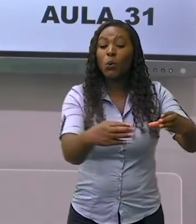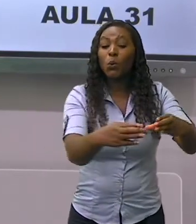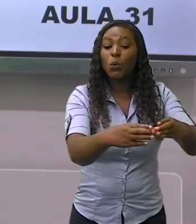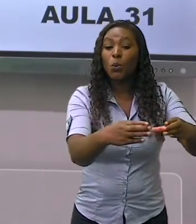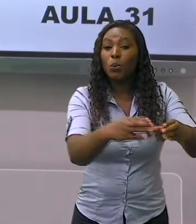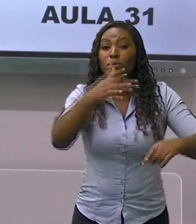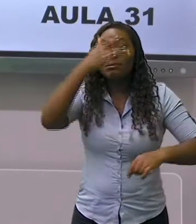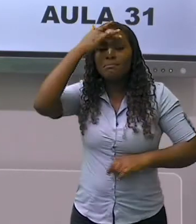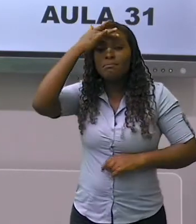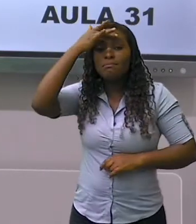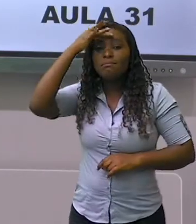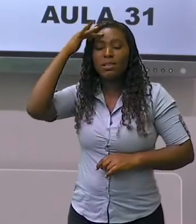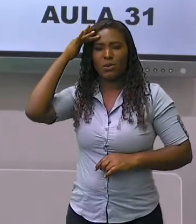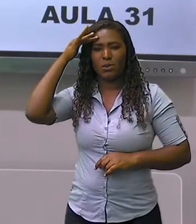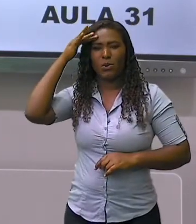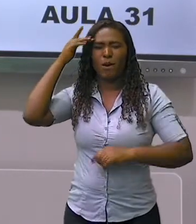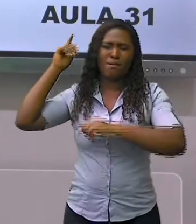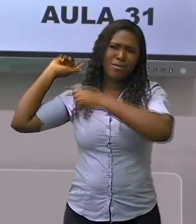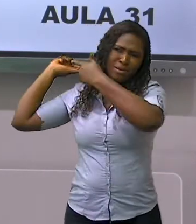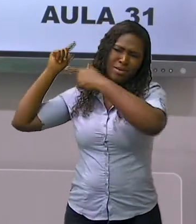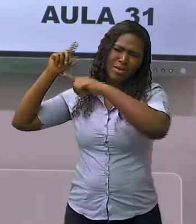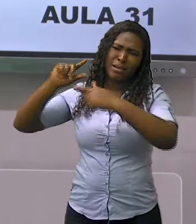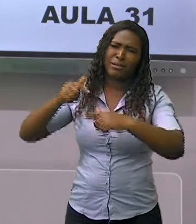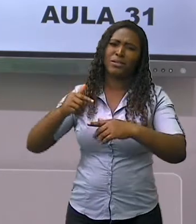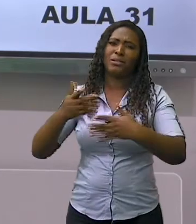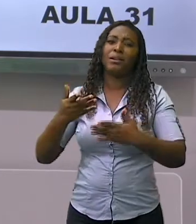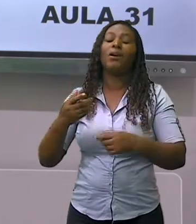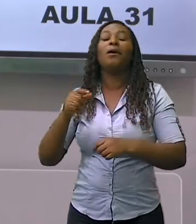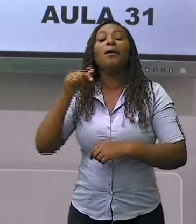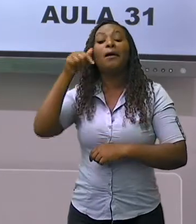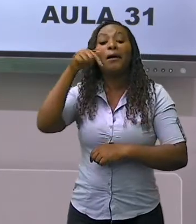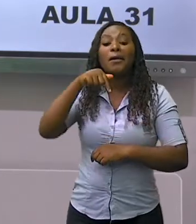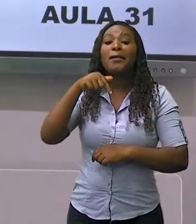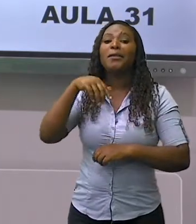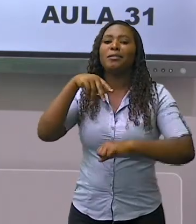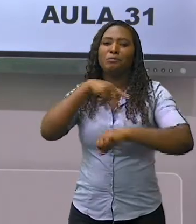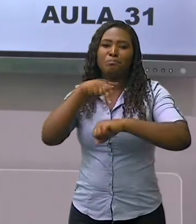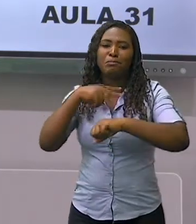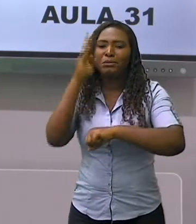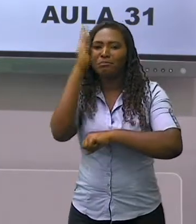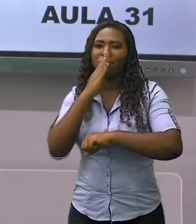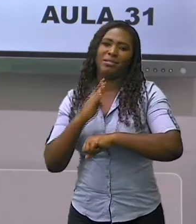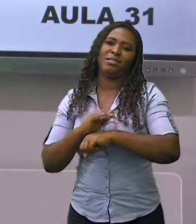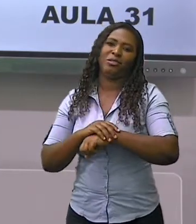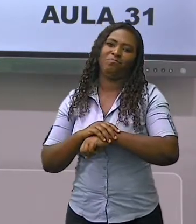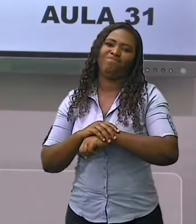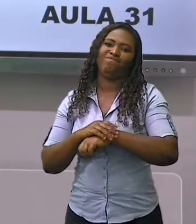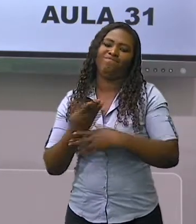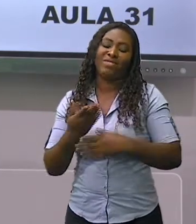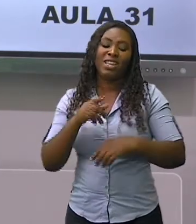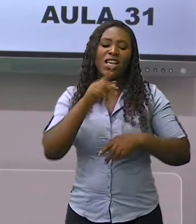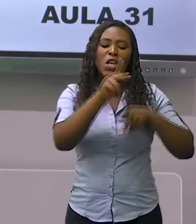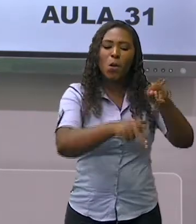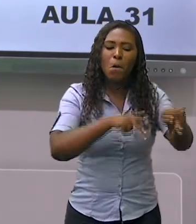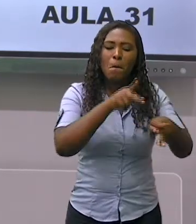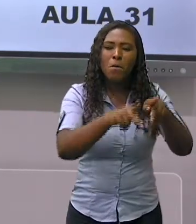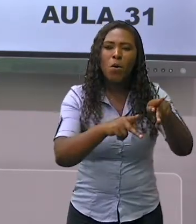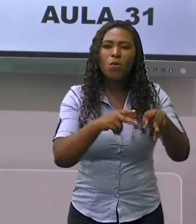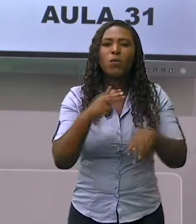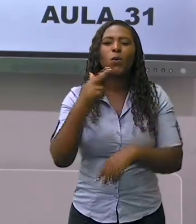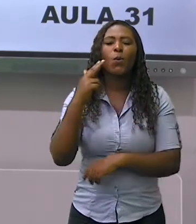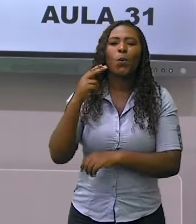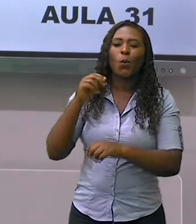pessoas que compõem o povo brasileiro. Será estudado sobre os quilombolas.